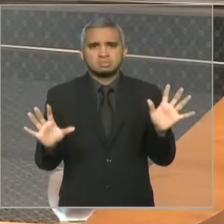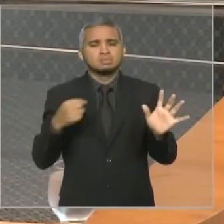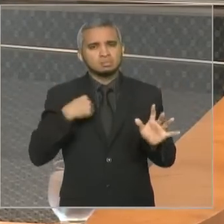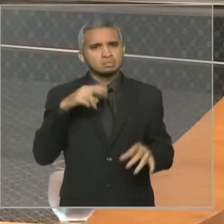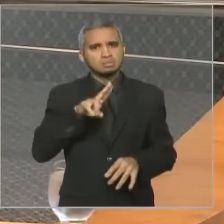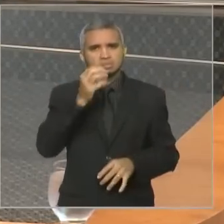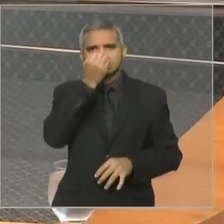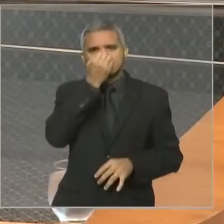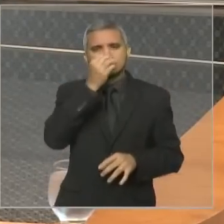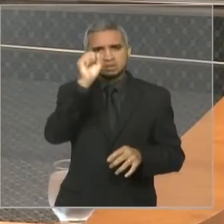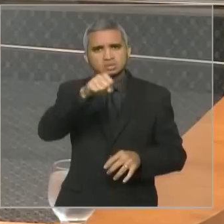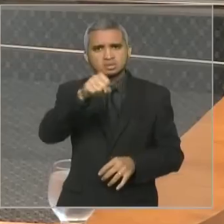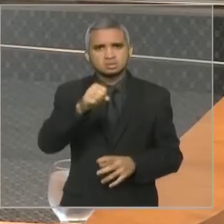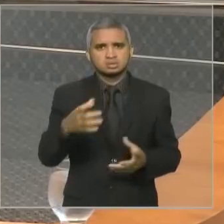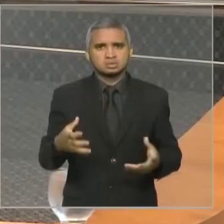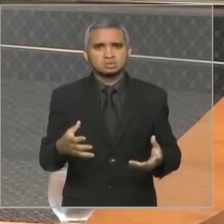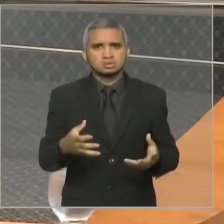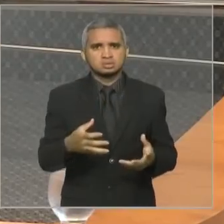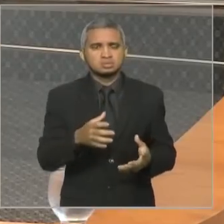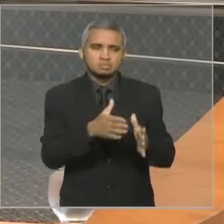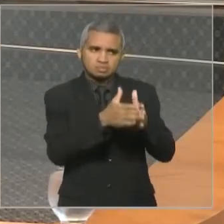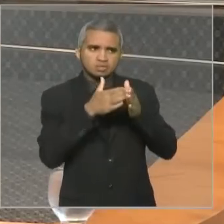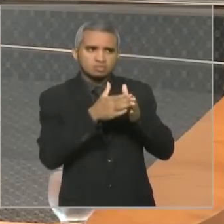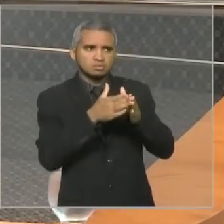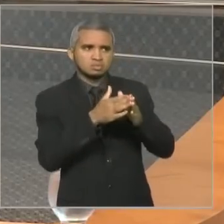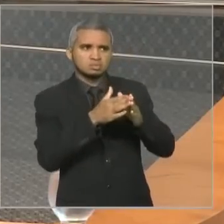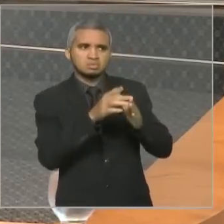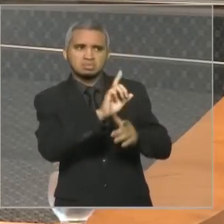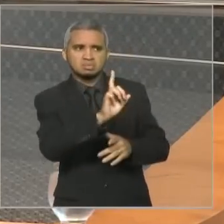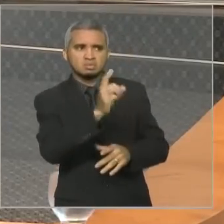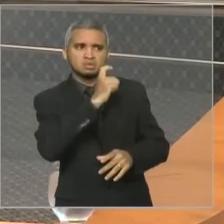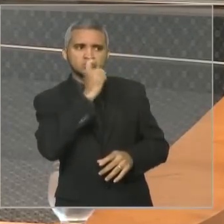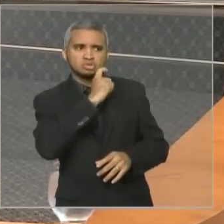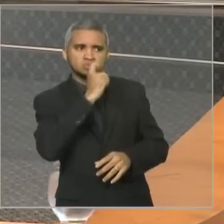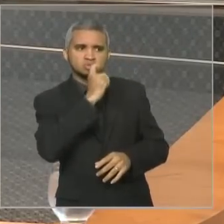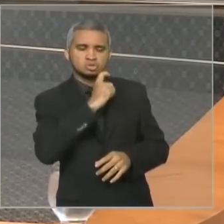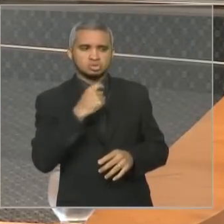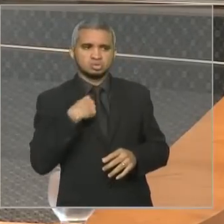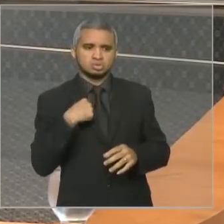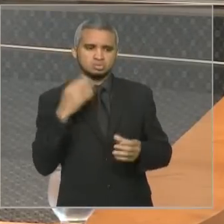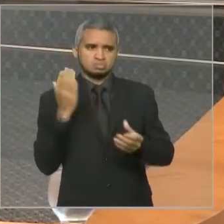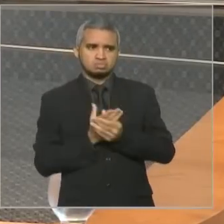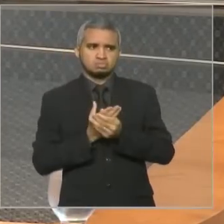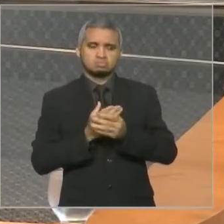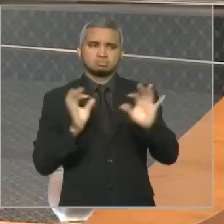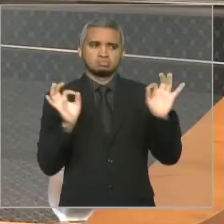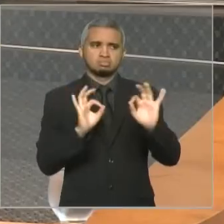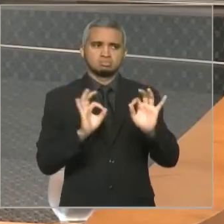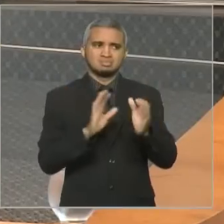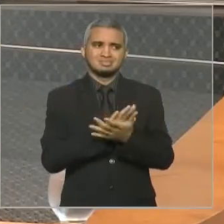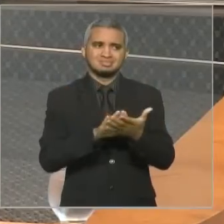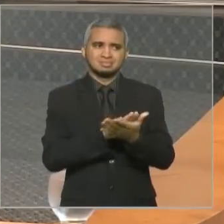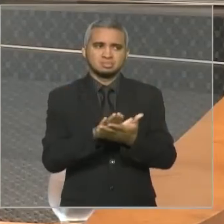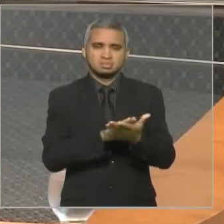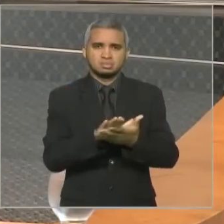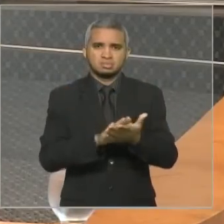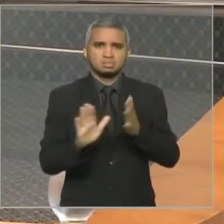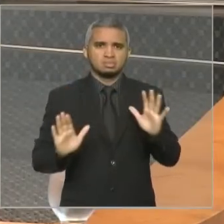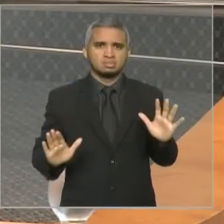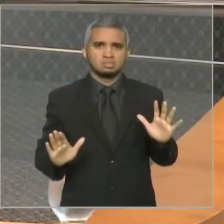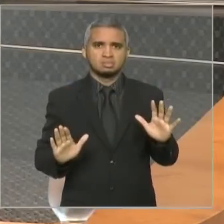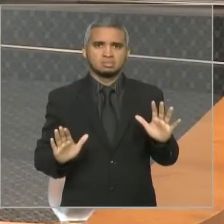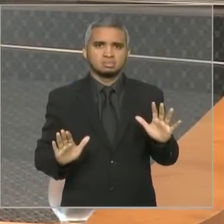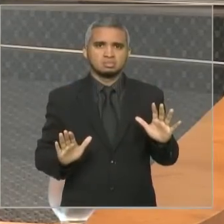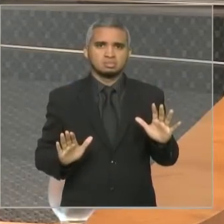fazer comigo porque eu não tenho o vier de pagar preço de nada nos órgãos de fiscalização nem qualquer outro tipo de coisa. Não sou. Agora,